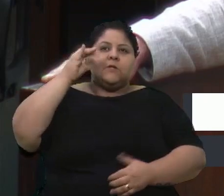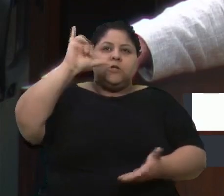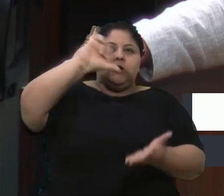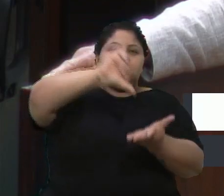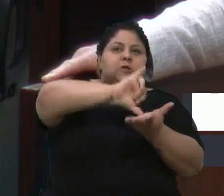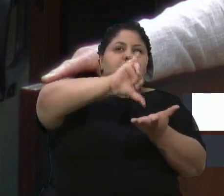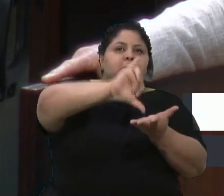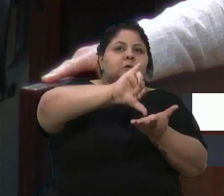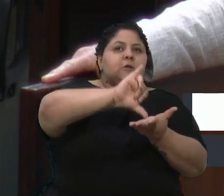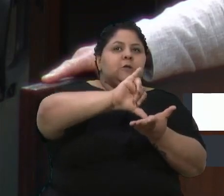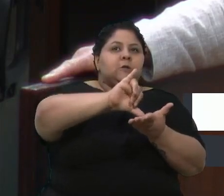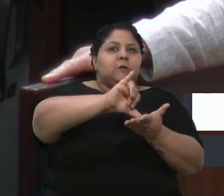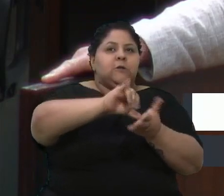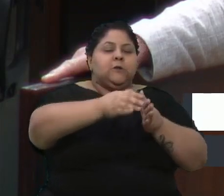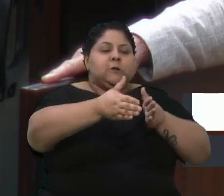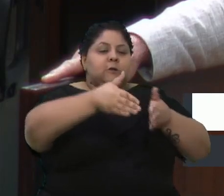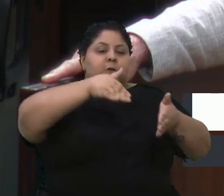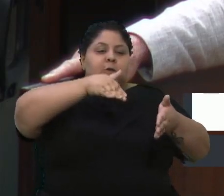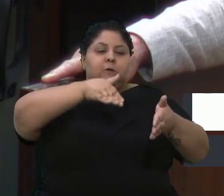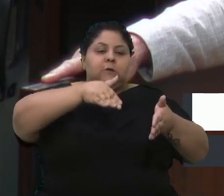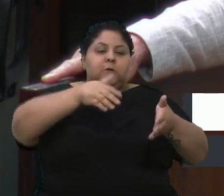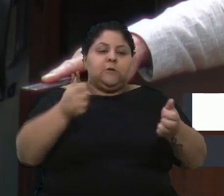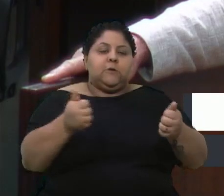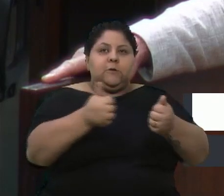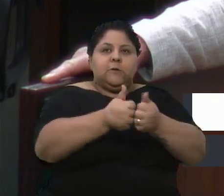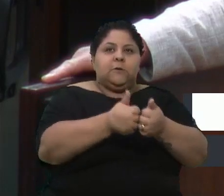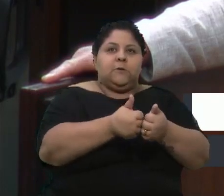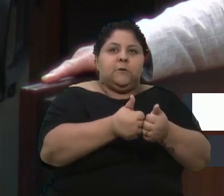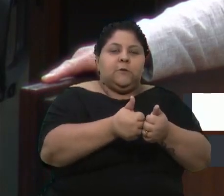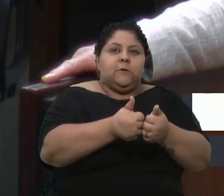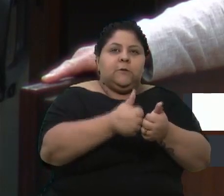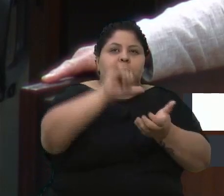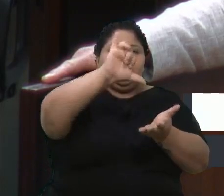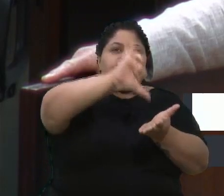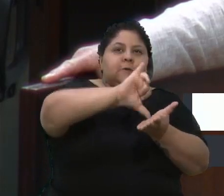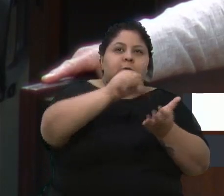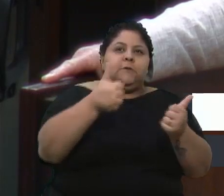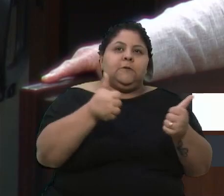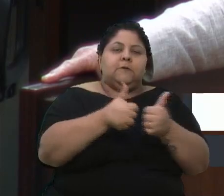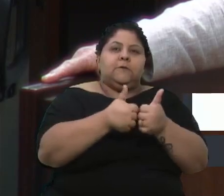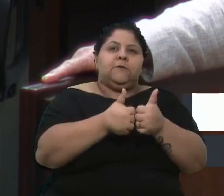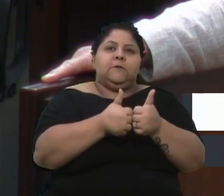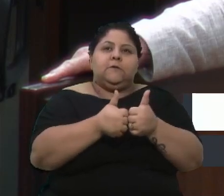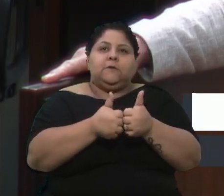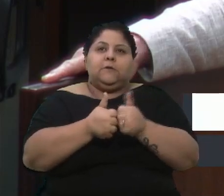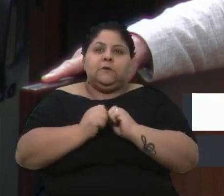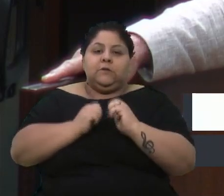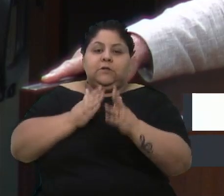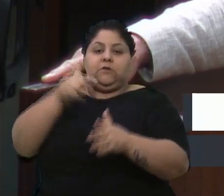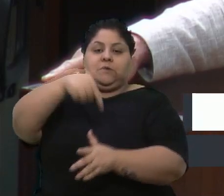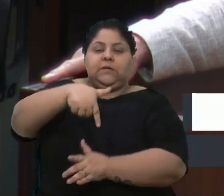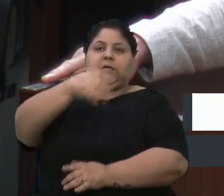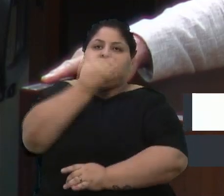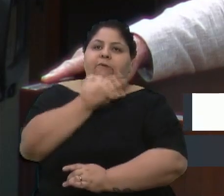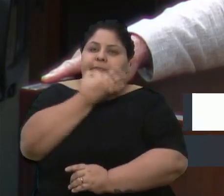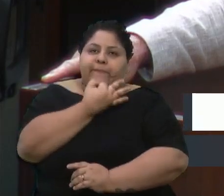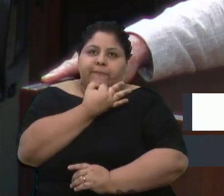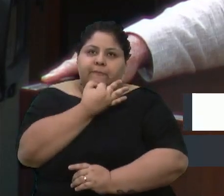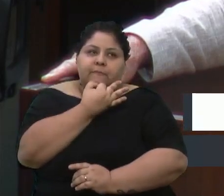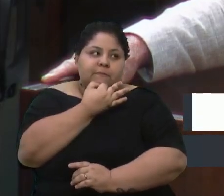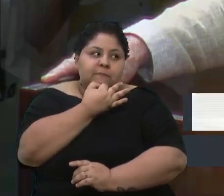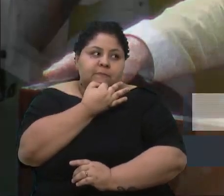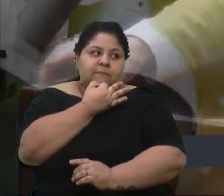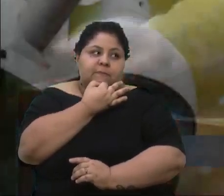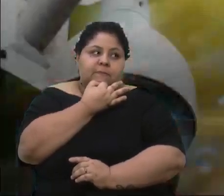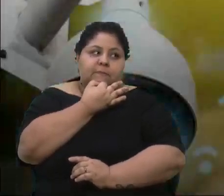de Operação em Caxiou do Sul. Com a